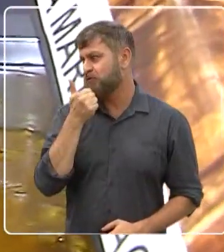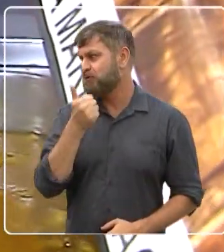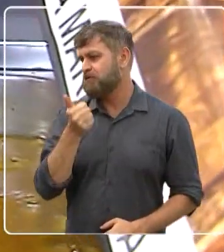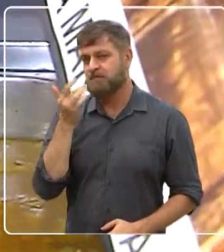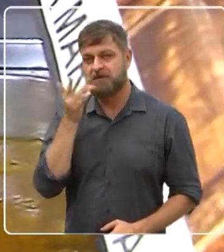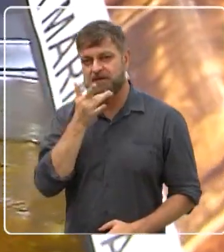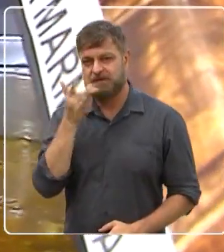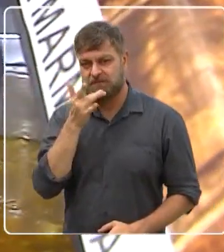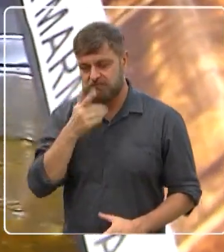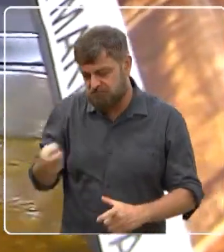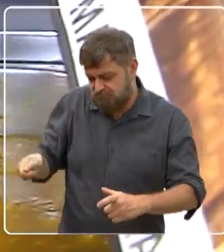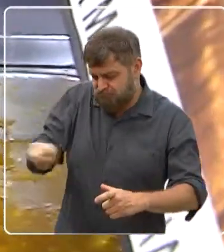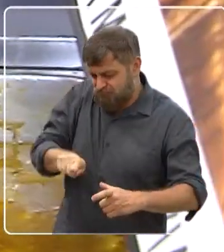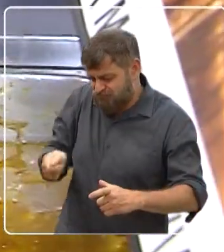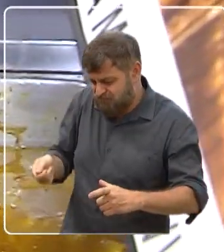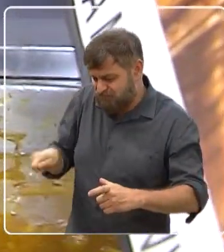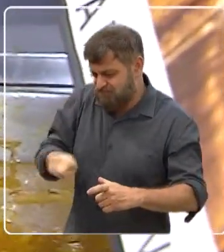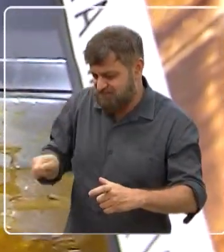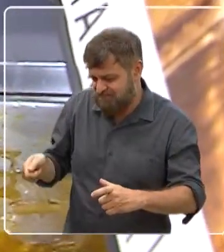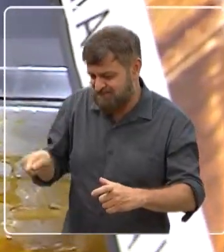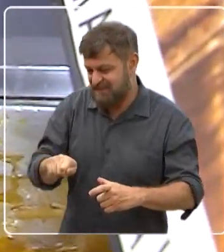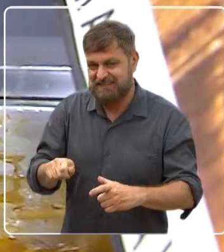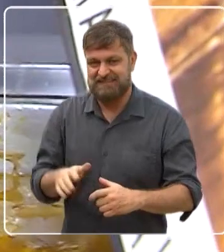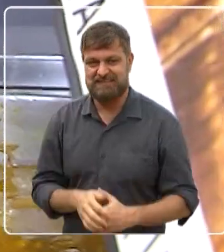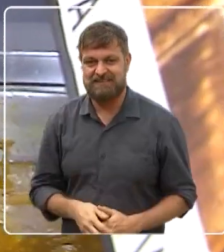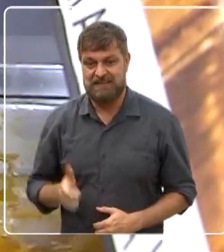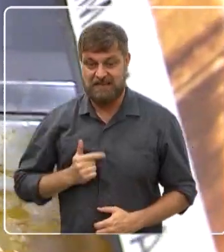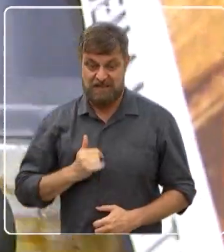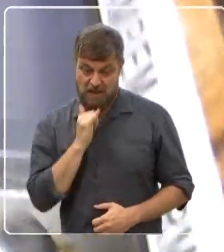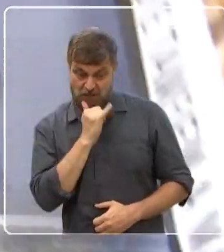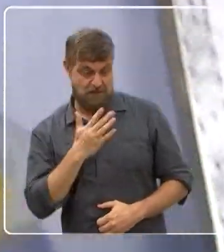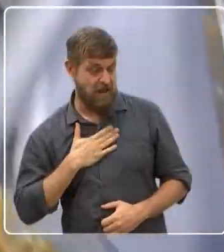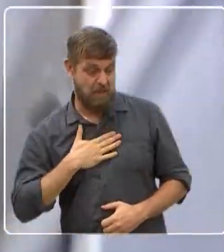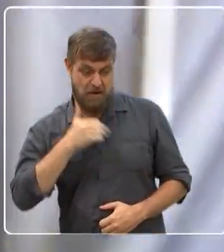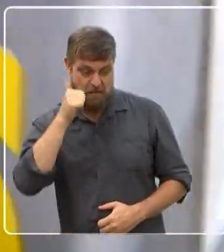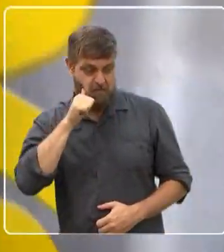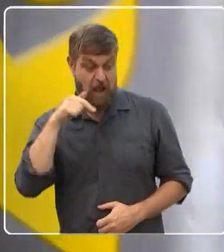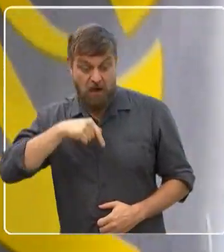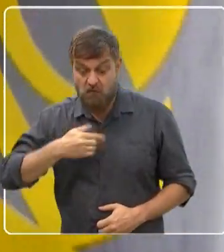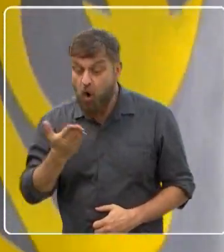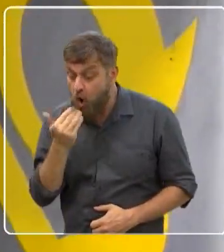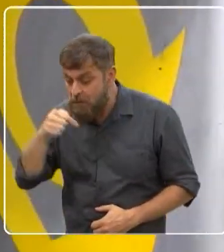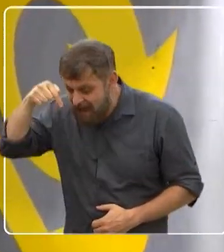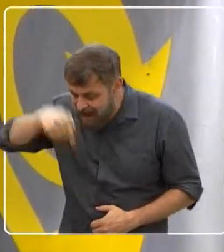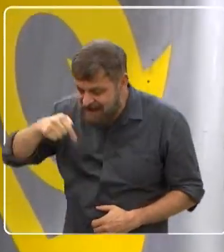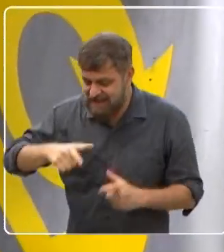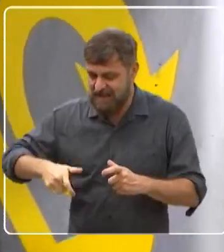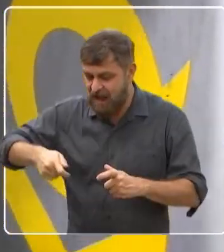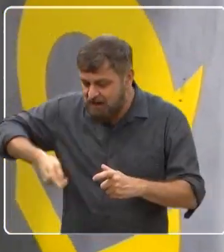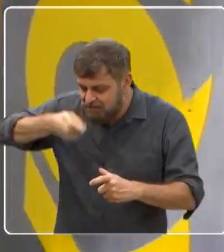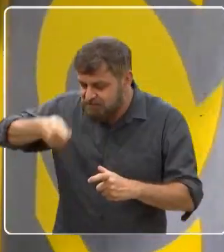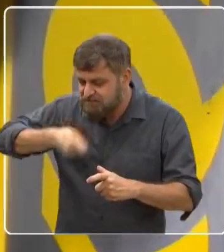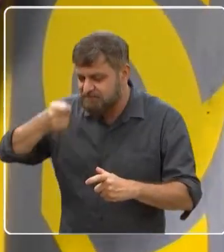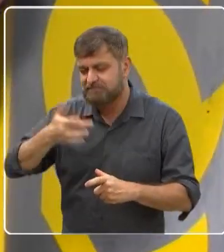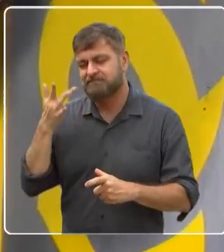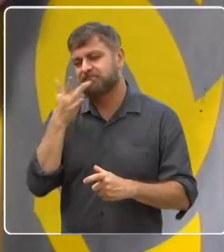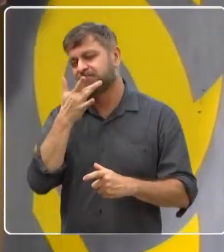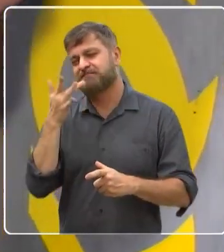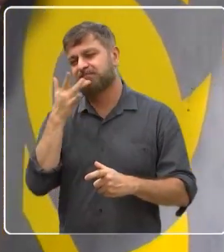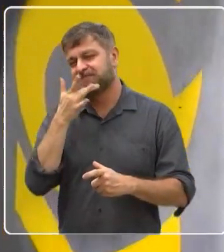caprichando no prato aí. Não, é que é a janta. Eu falei pra mulher que não ia jantar em casa, vou jantar aqui. Bom demais.